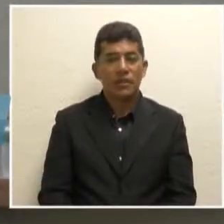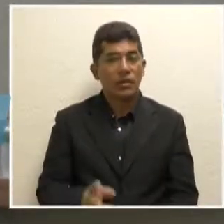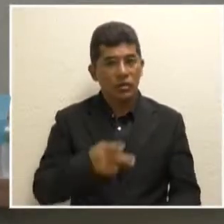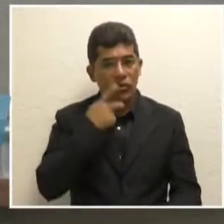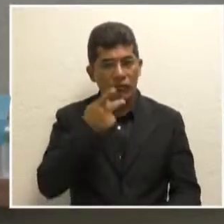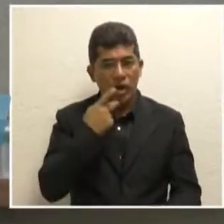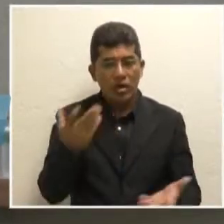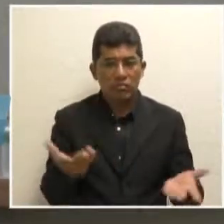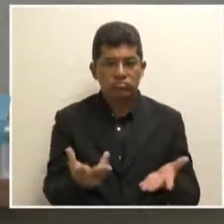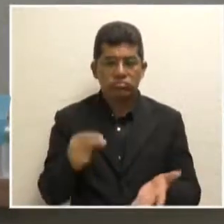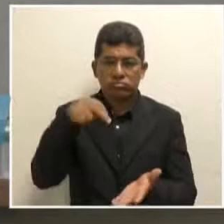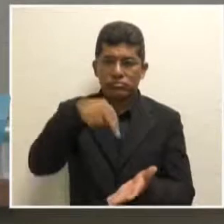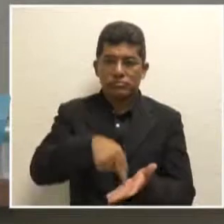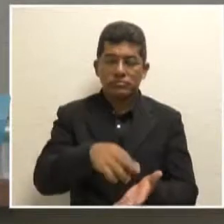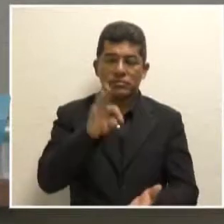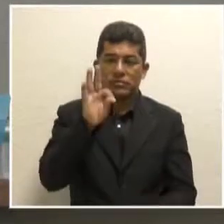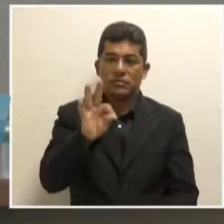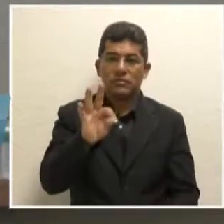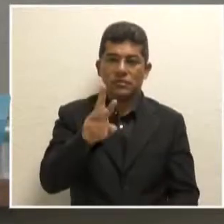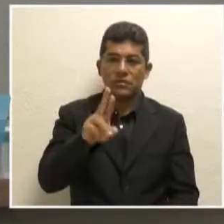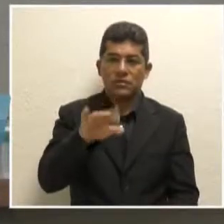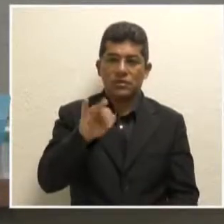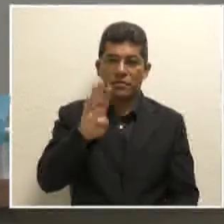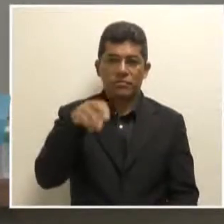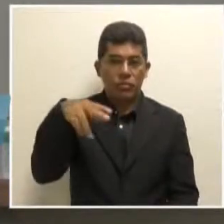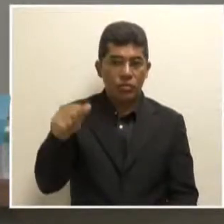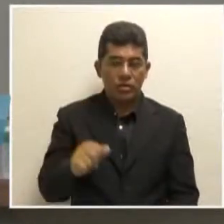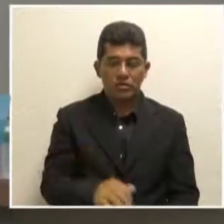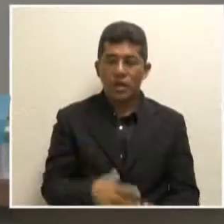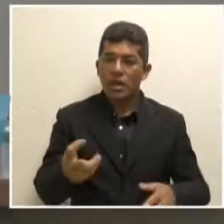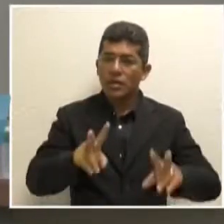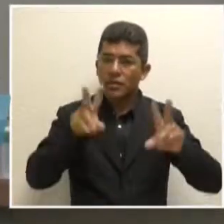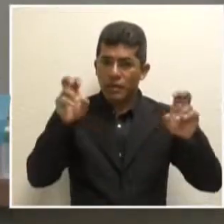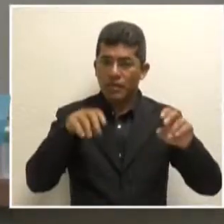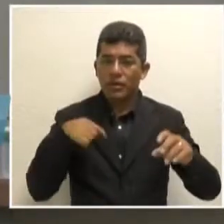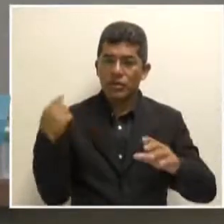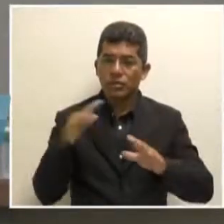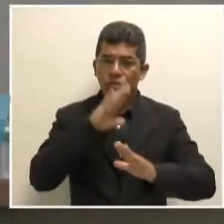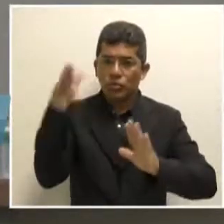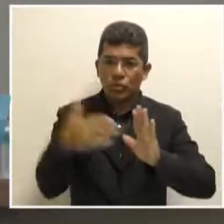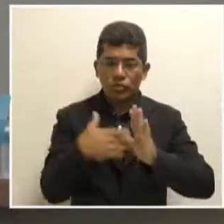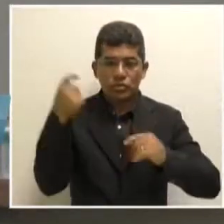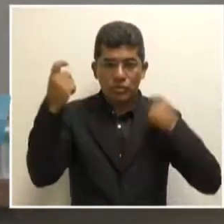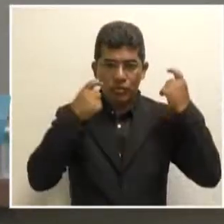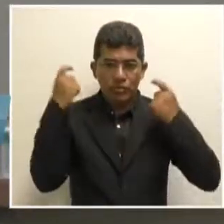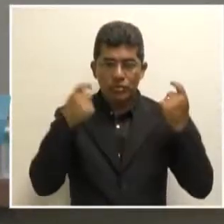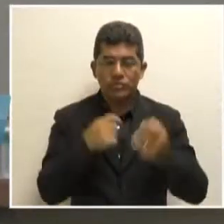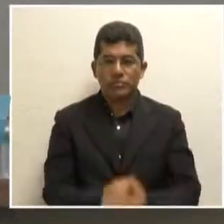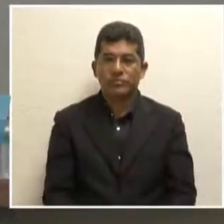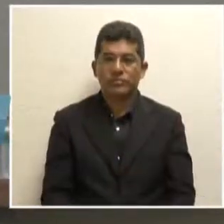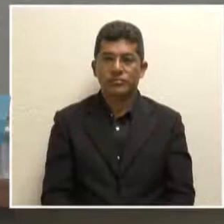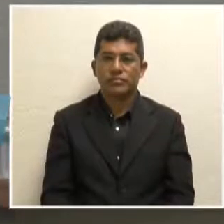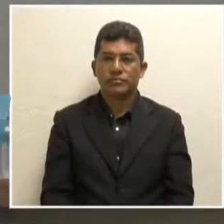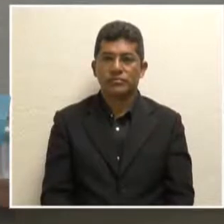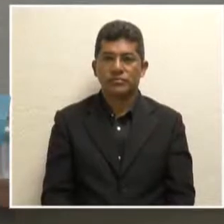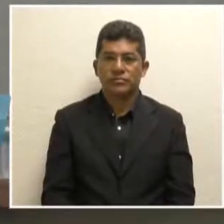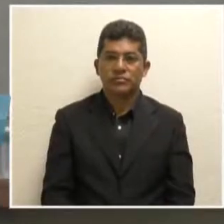tribuna exatamente temas que preocupam a todos e a todas com relação à saúde.